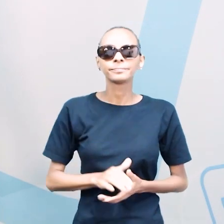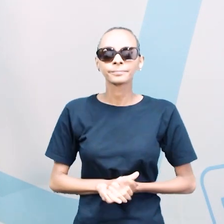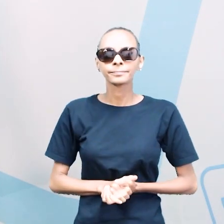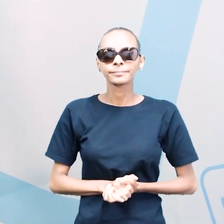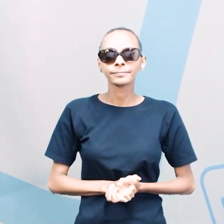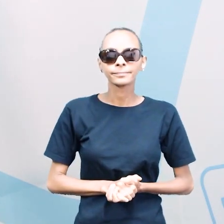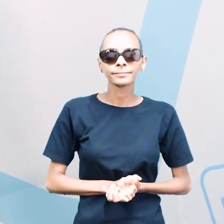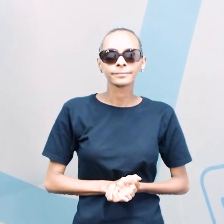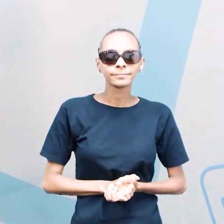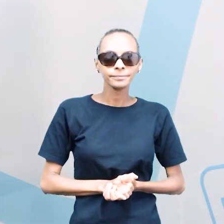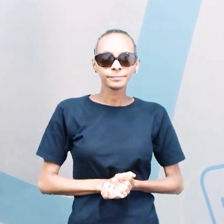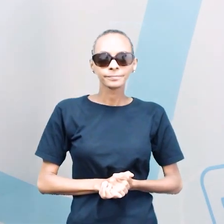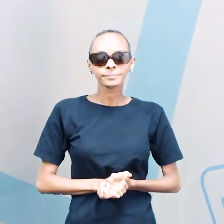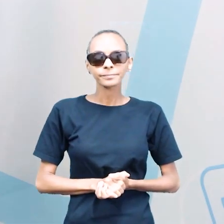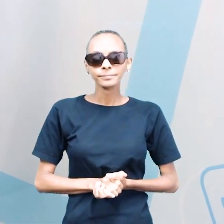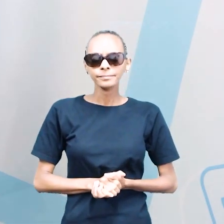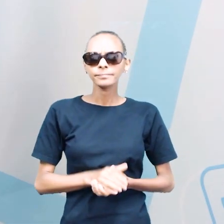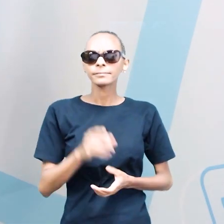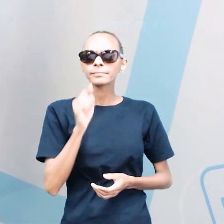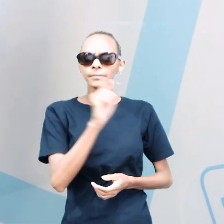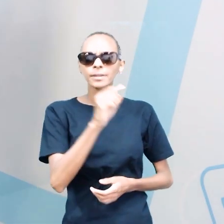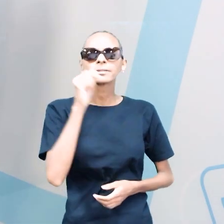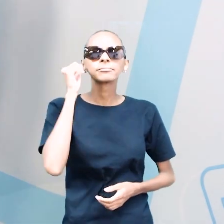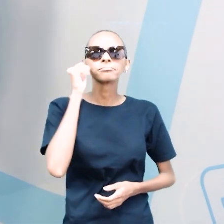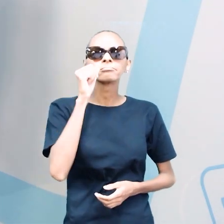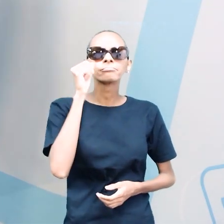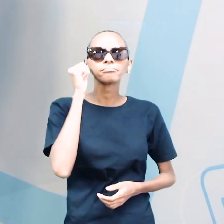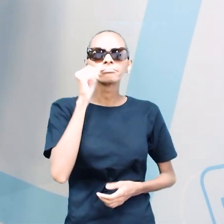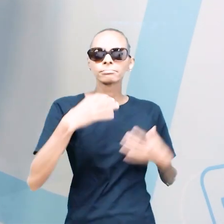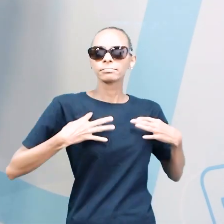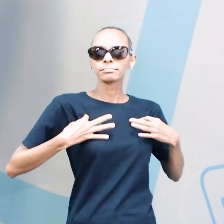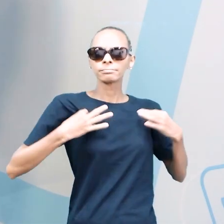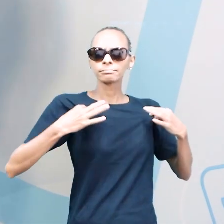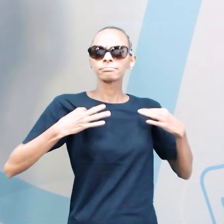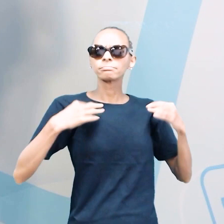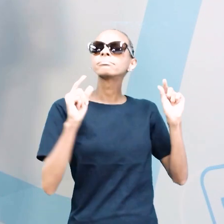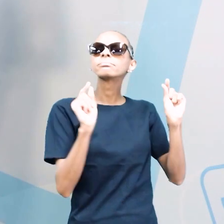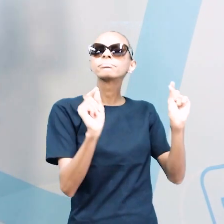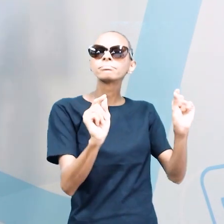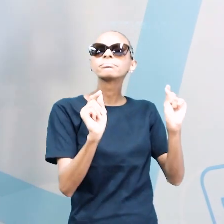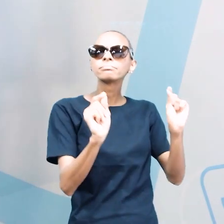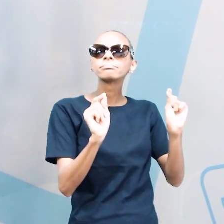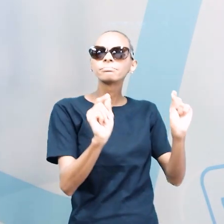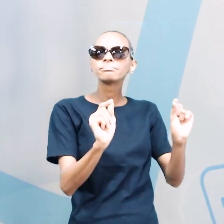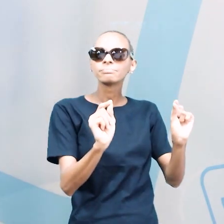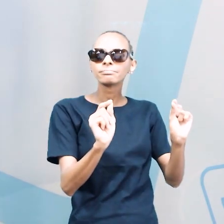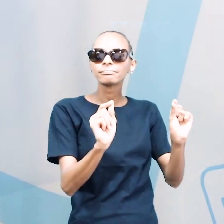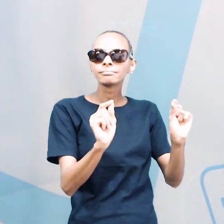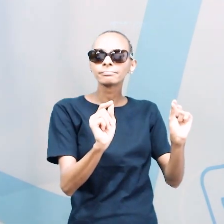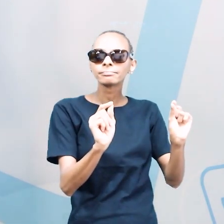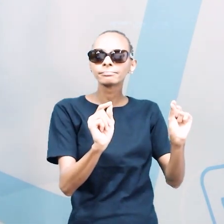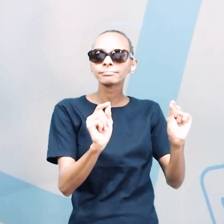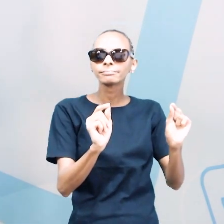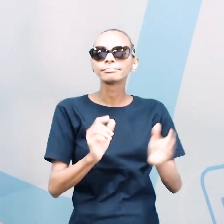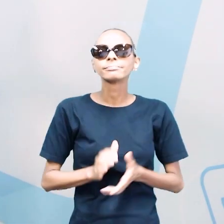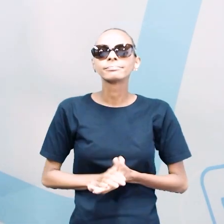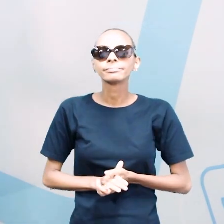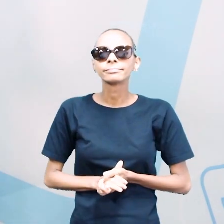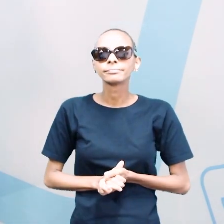What is she wearing? Ou seja, o que ela está vestindo?